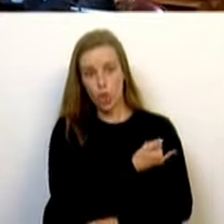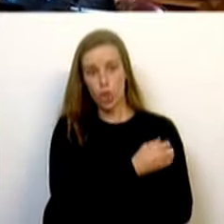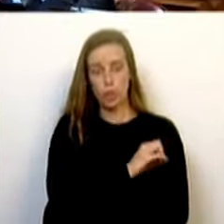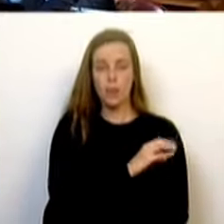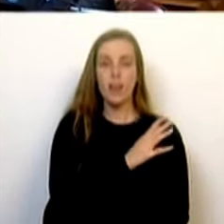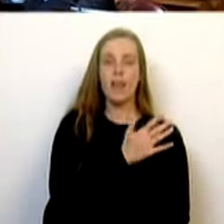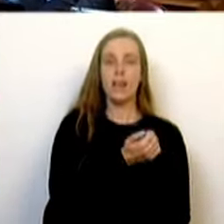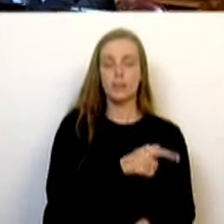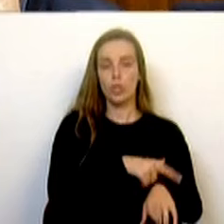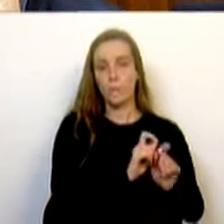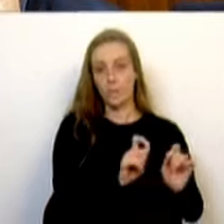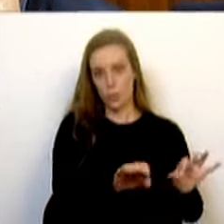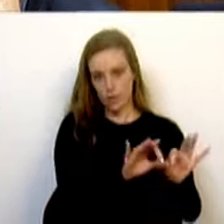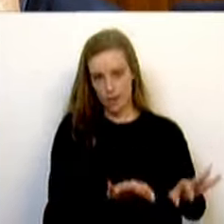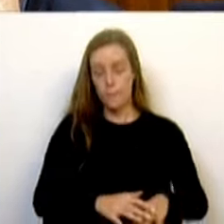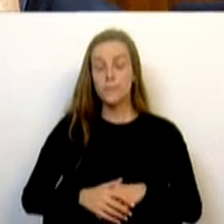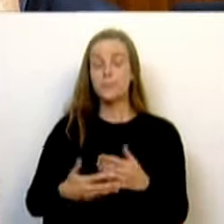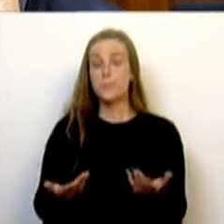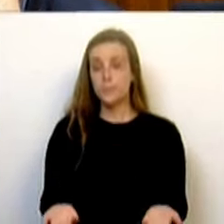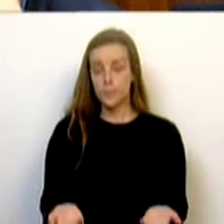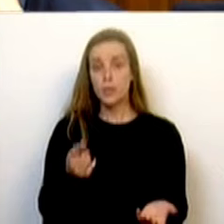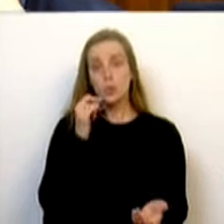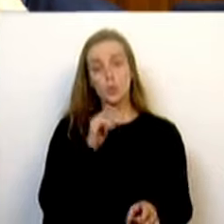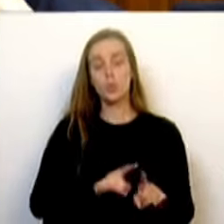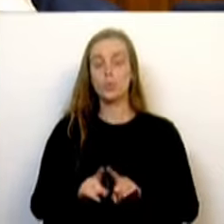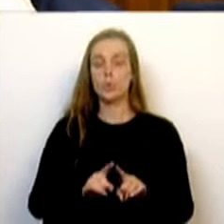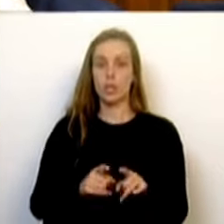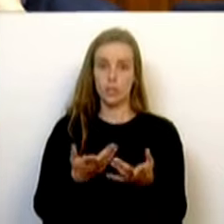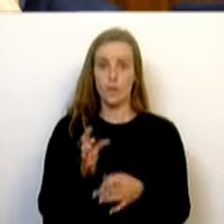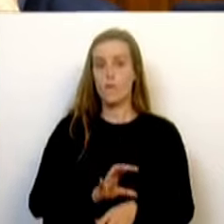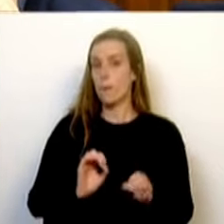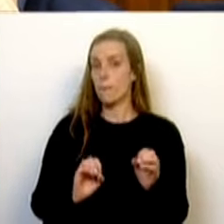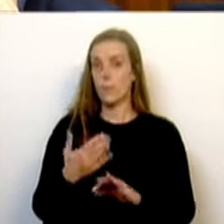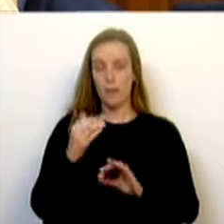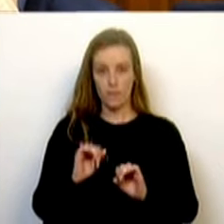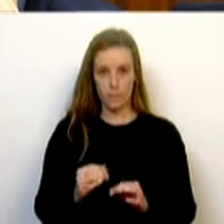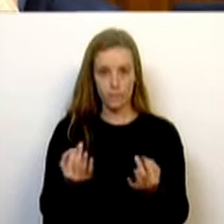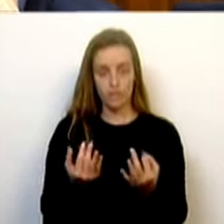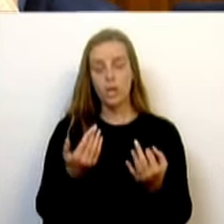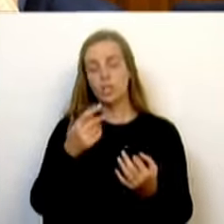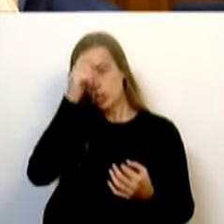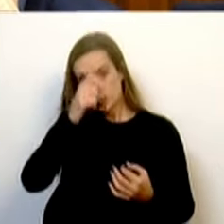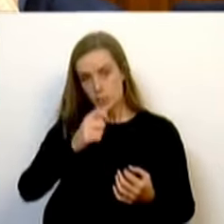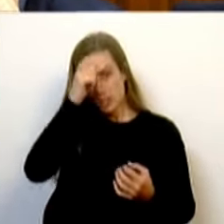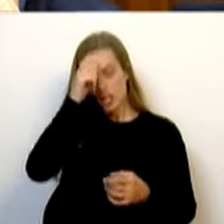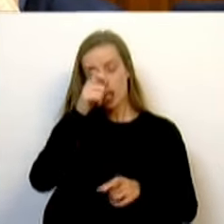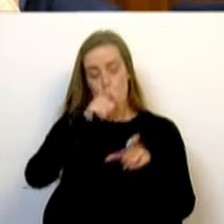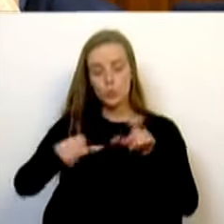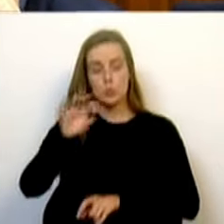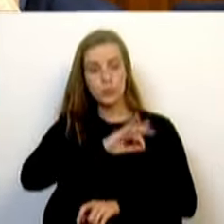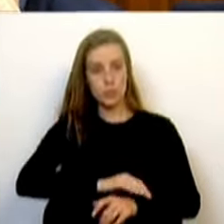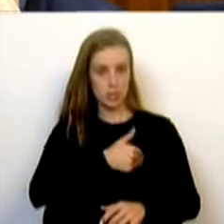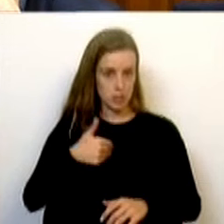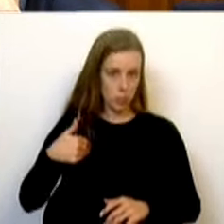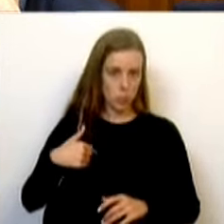igual período de 2015. Senhores deputados, a primeira forma de respeitar os profissionais de saúde é respeitar e